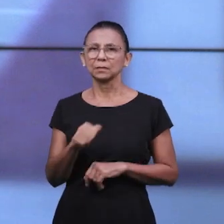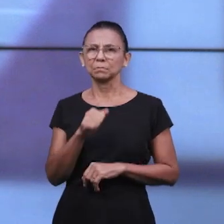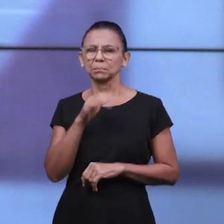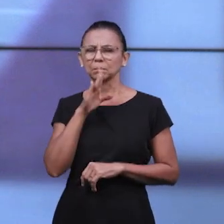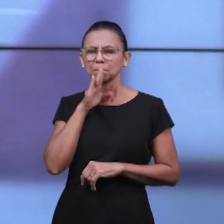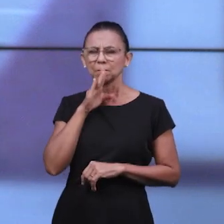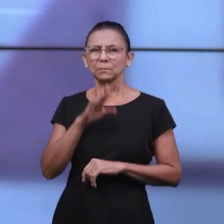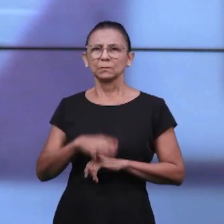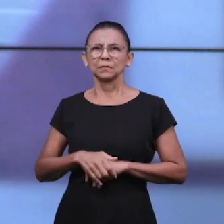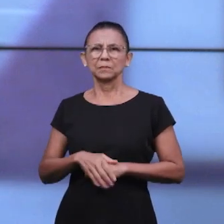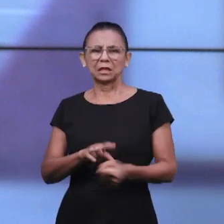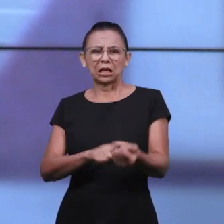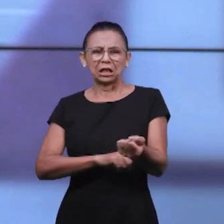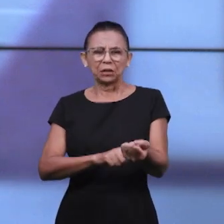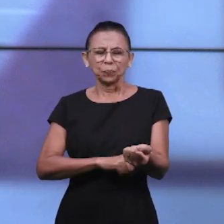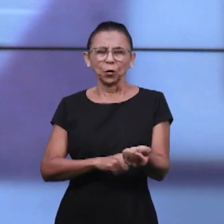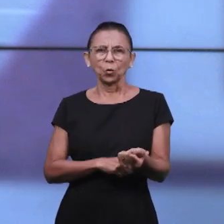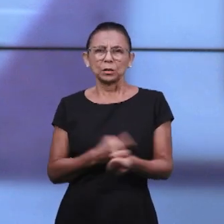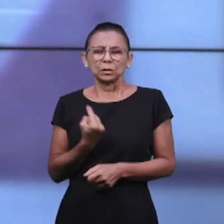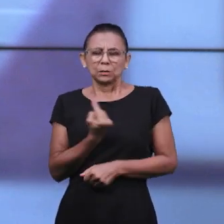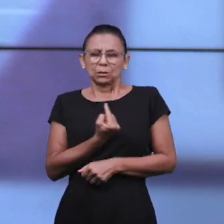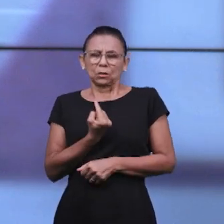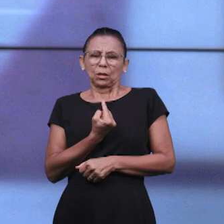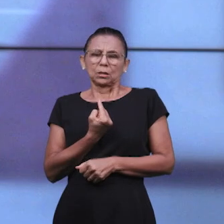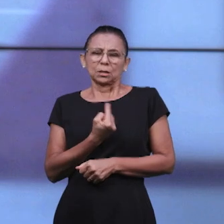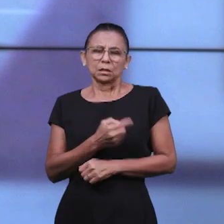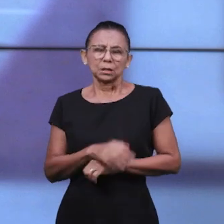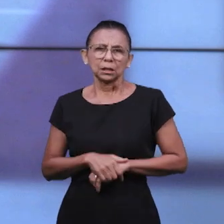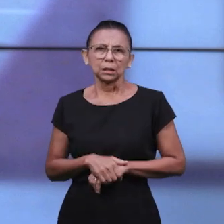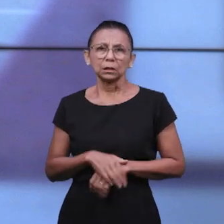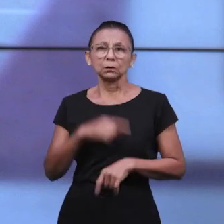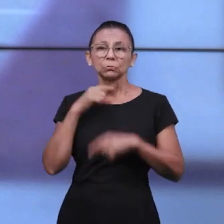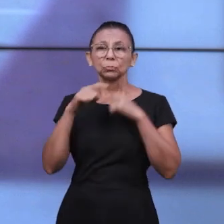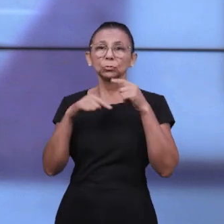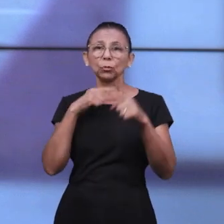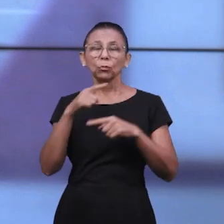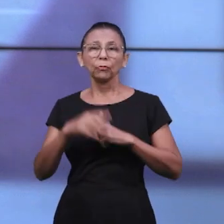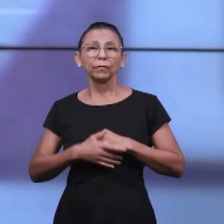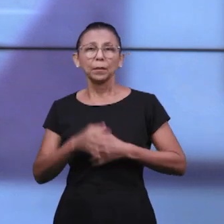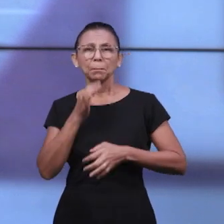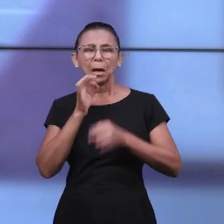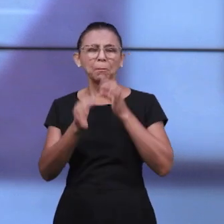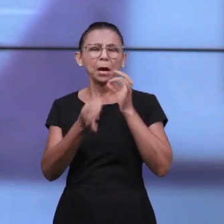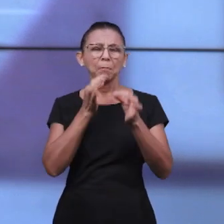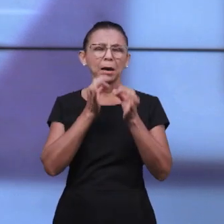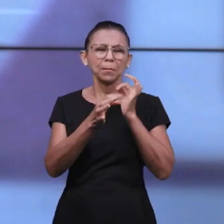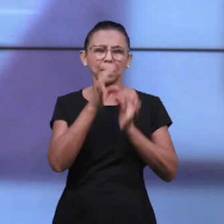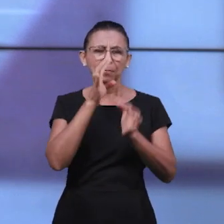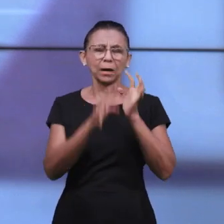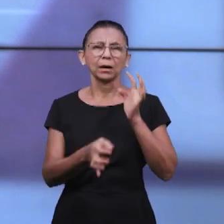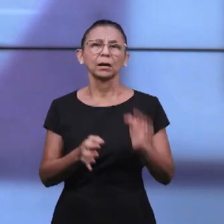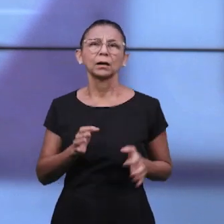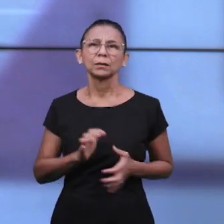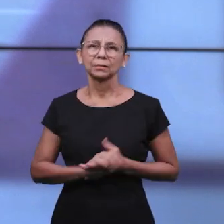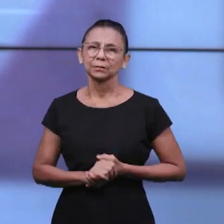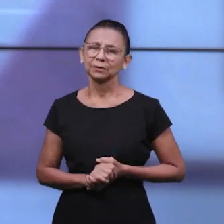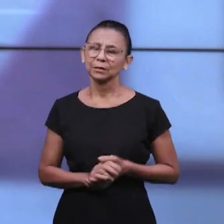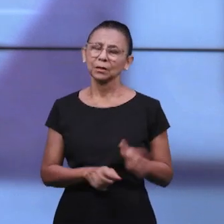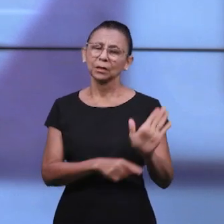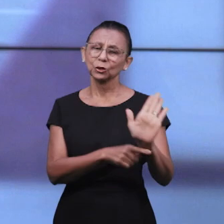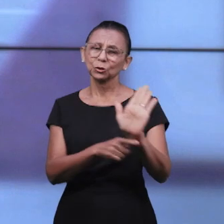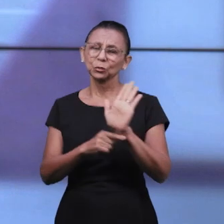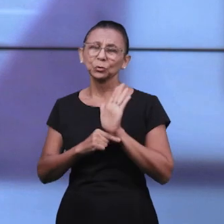irritação, a agressividade, o isolamento, a insegurança, o excesso de autocríticas. Ajude a